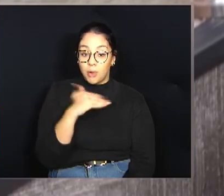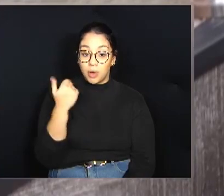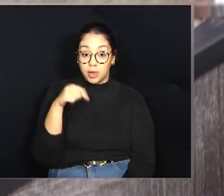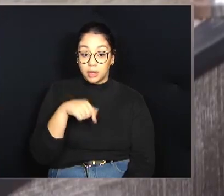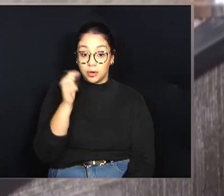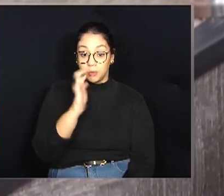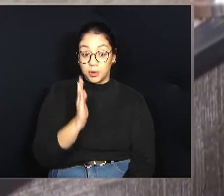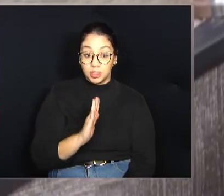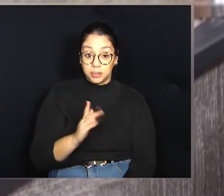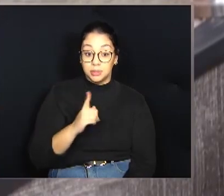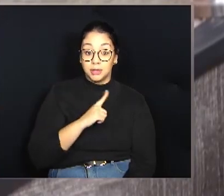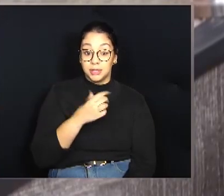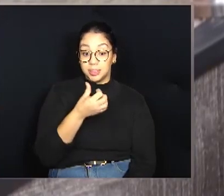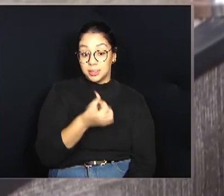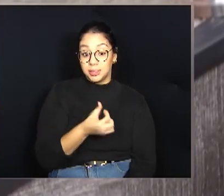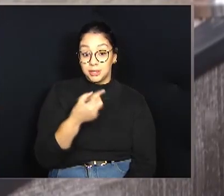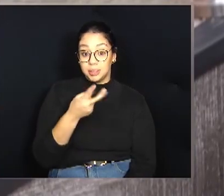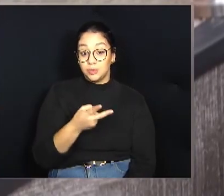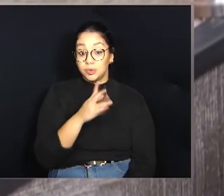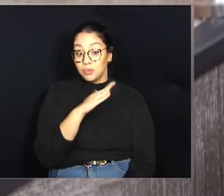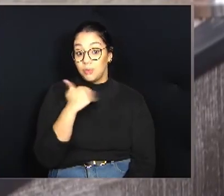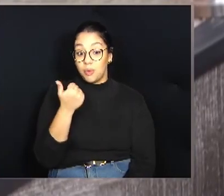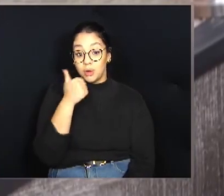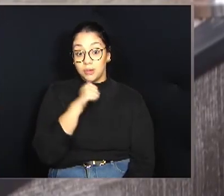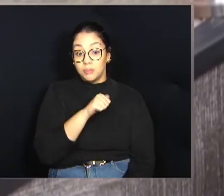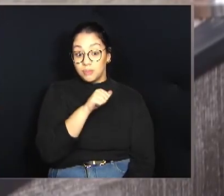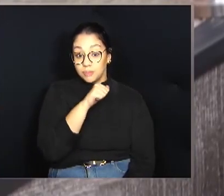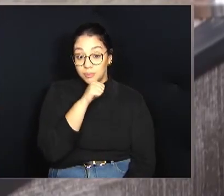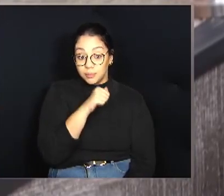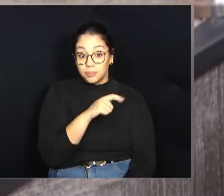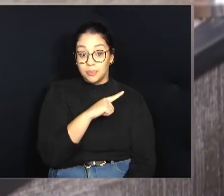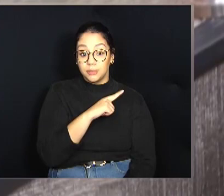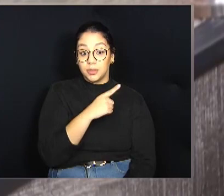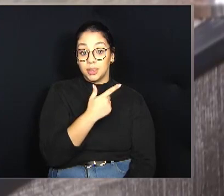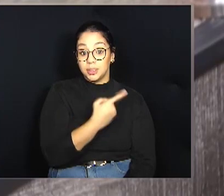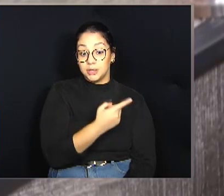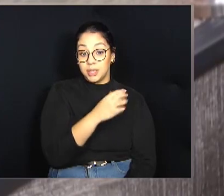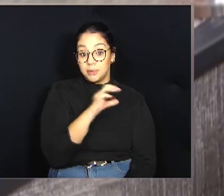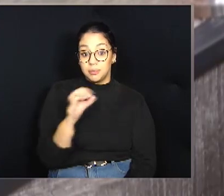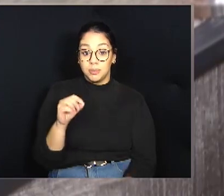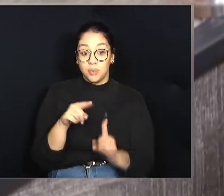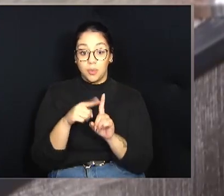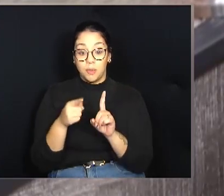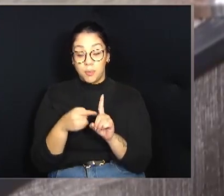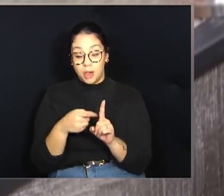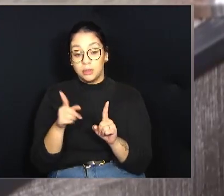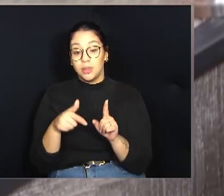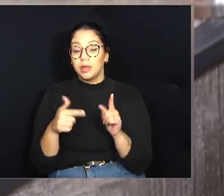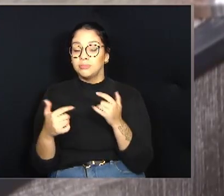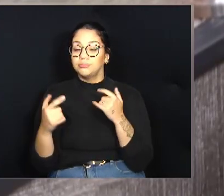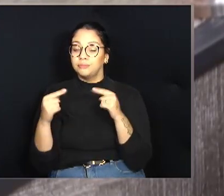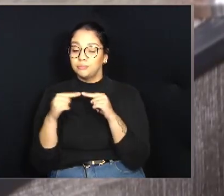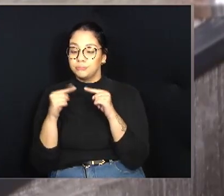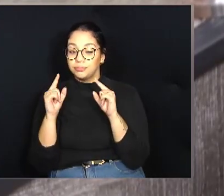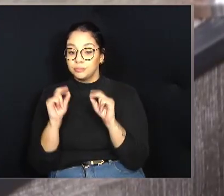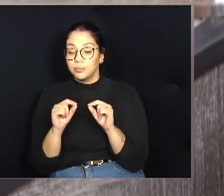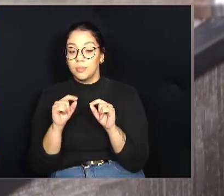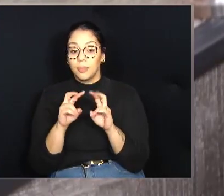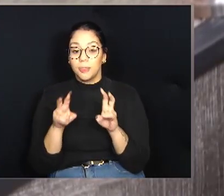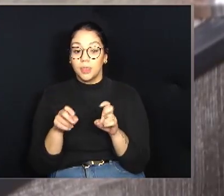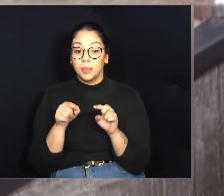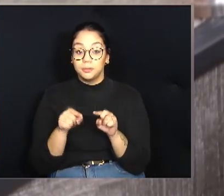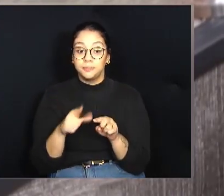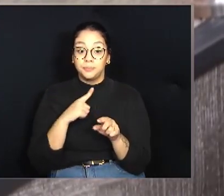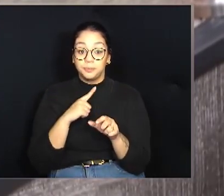62 mortes maternas a cada 100 mil partos. E isso está muito ligado com essa questão de você fazer,